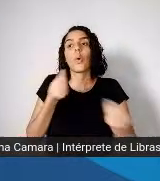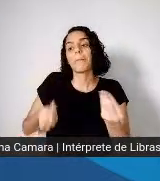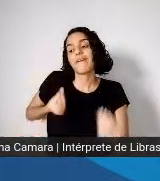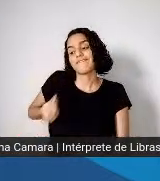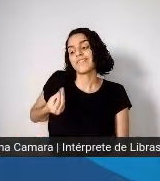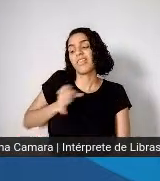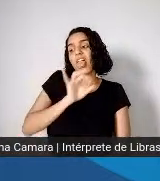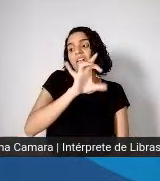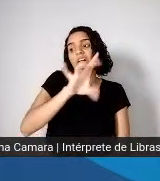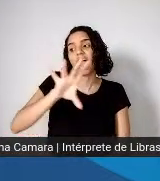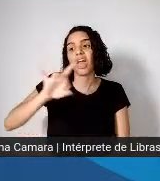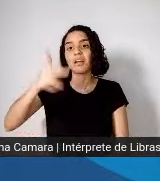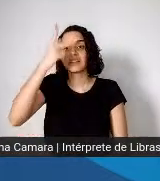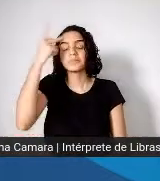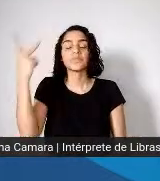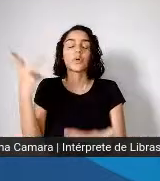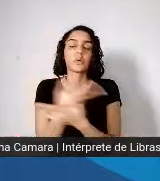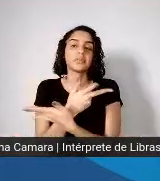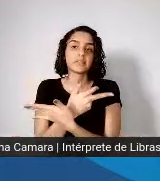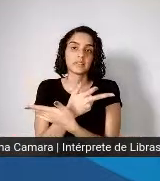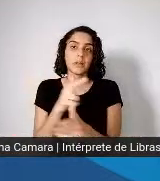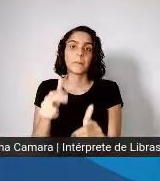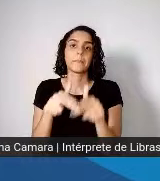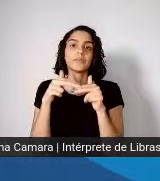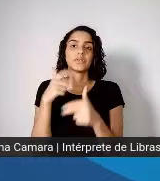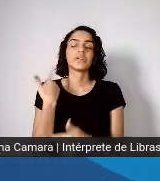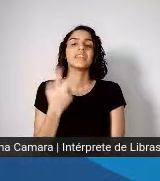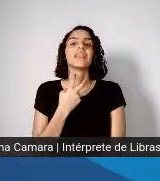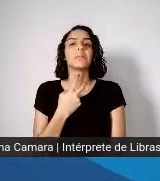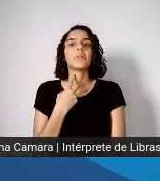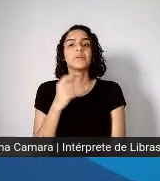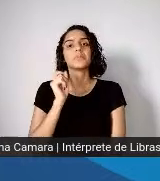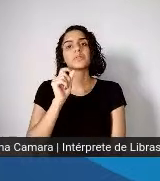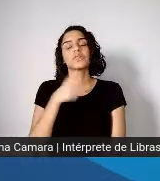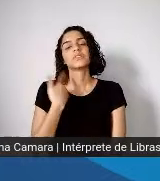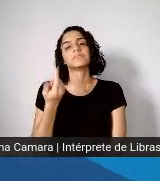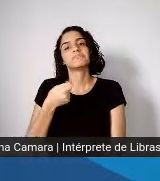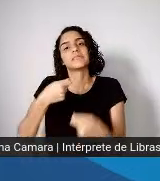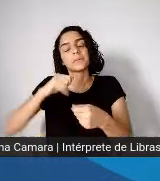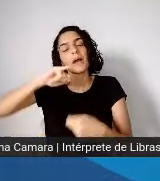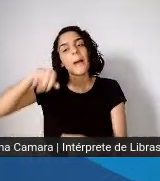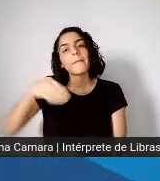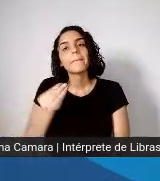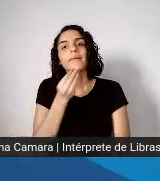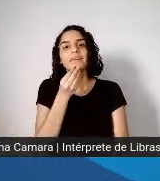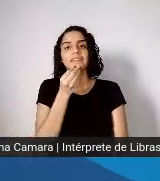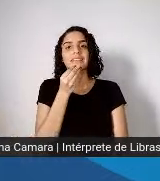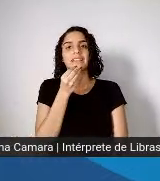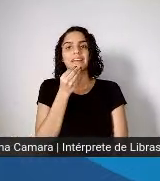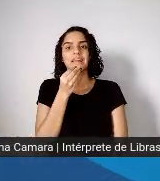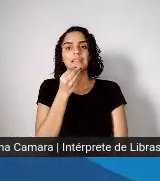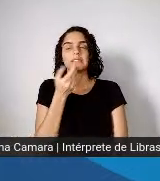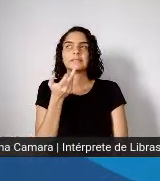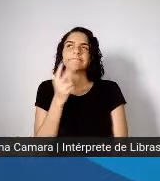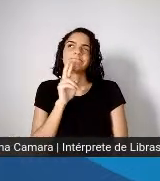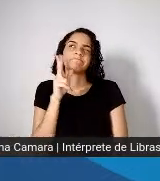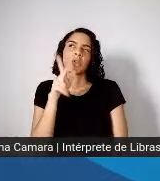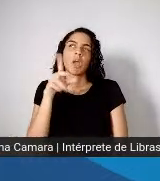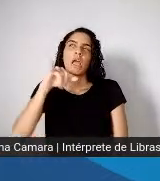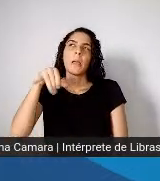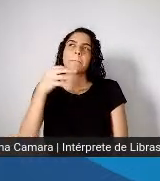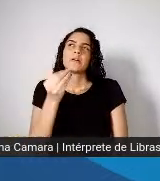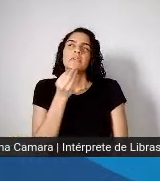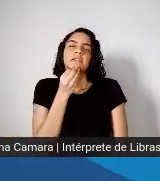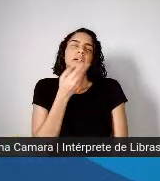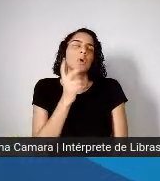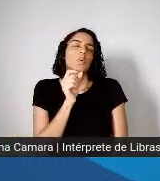pessoas. E, para isso, nós não podemos, temos que aproveitar essa desgraça, não é aproveitar no sentido, mas